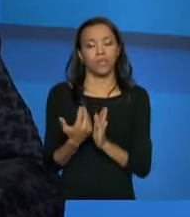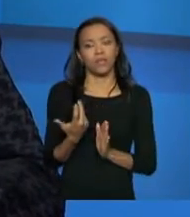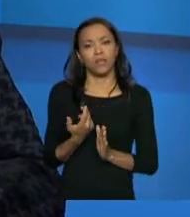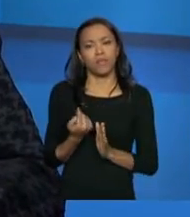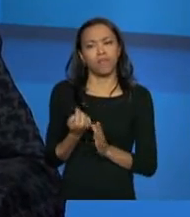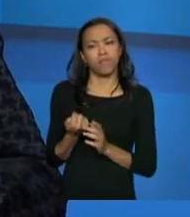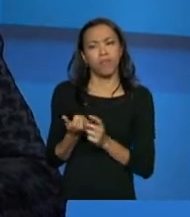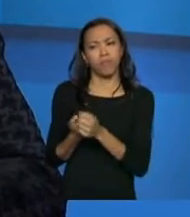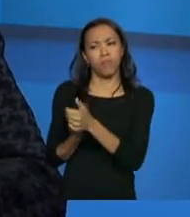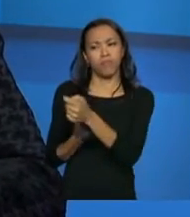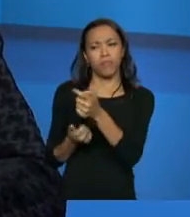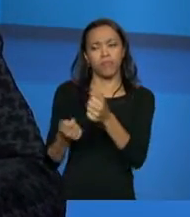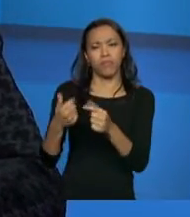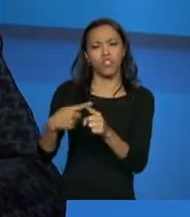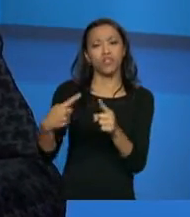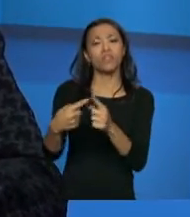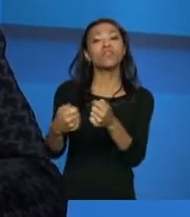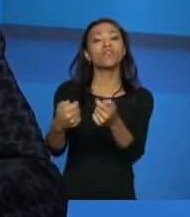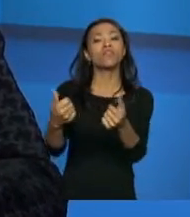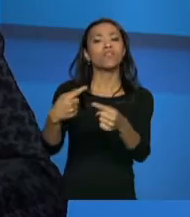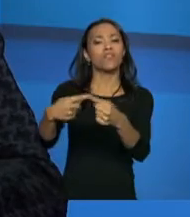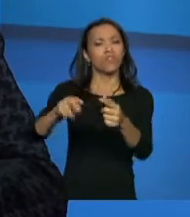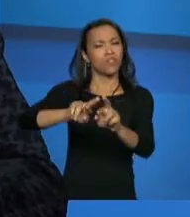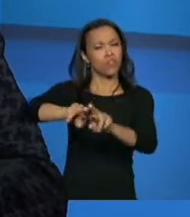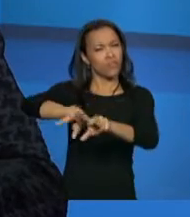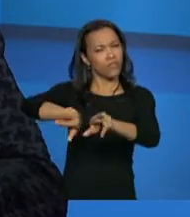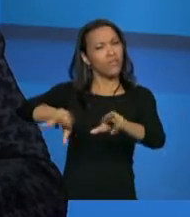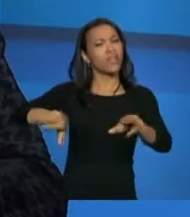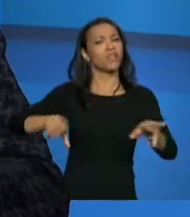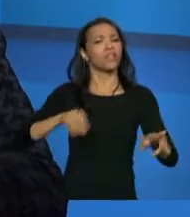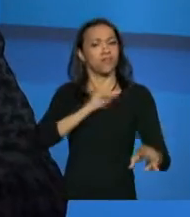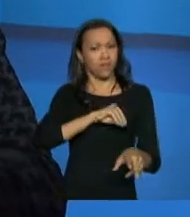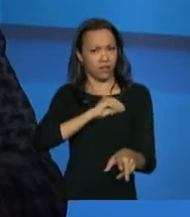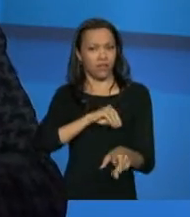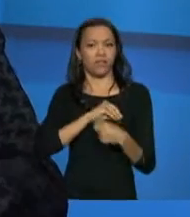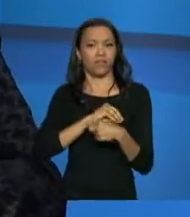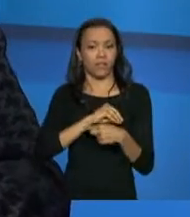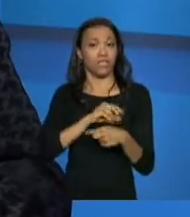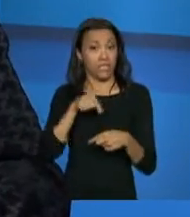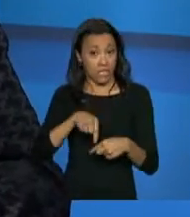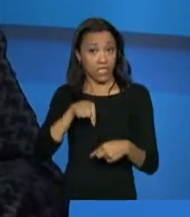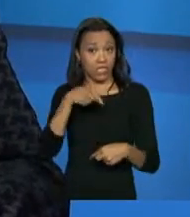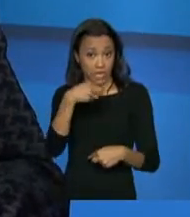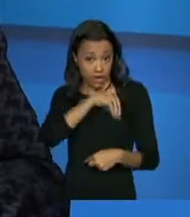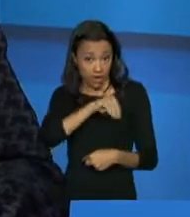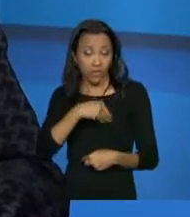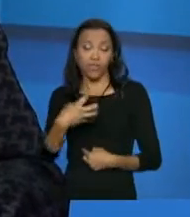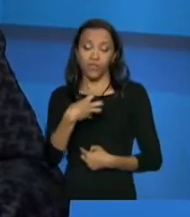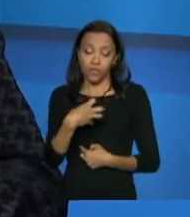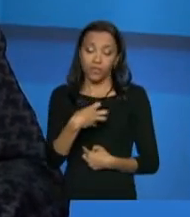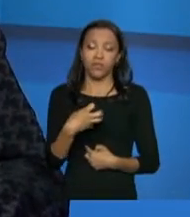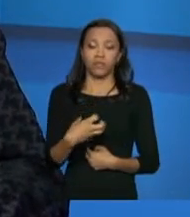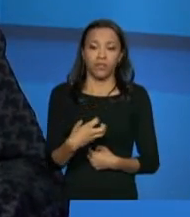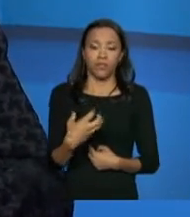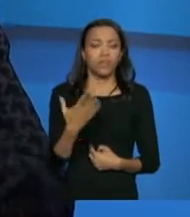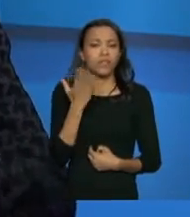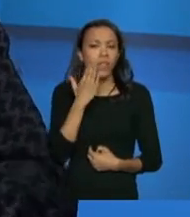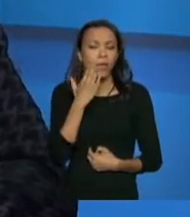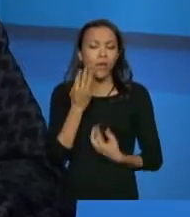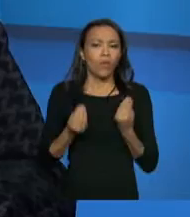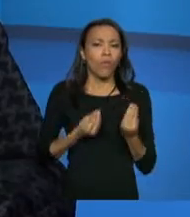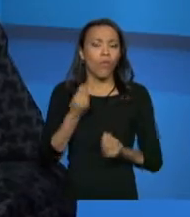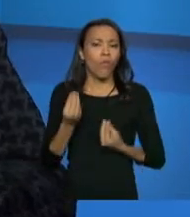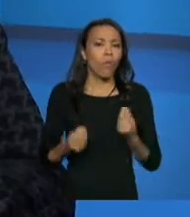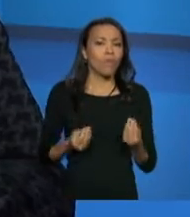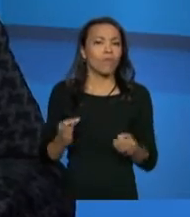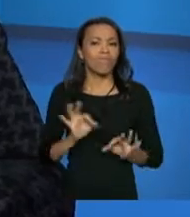diferenças de renda. Tem, a gente sabe que isso daí tem algum impacto e esse daí a gente tem analisado, na verdade, como é que vai tratar. Mas